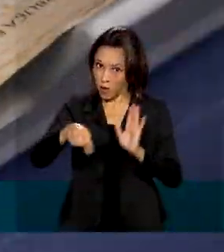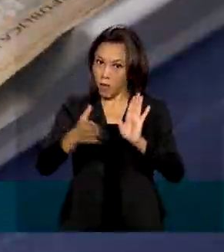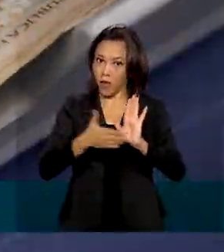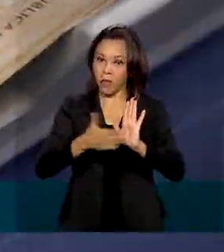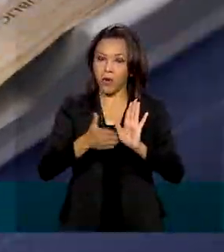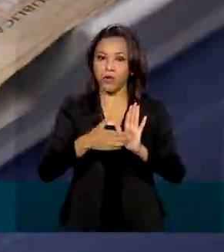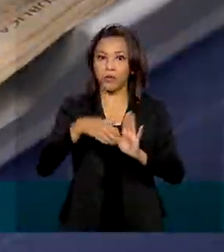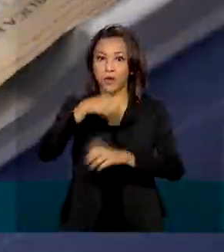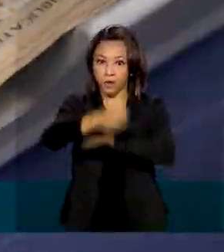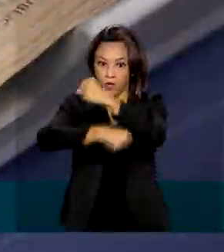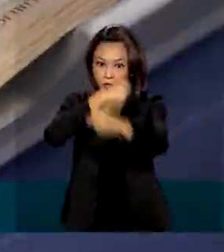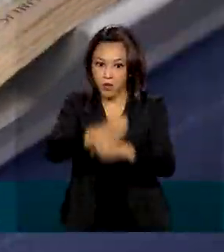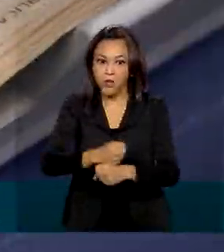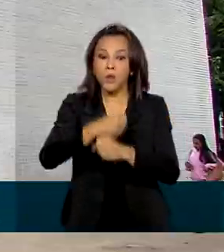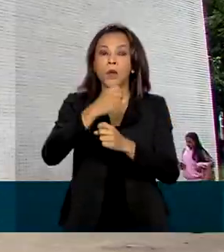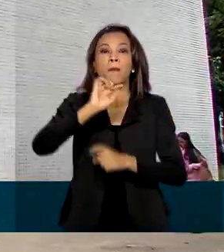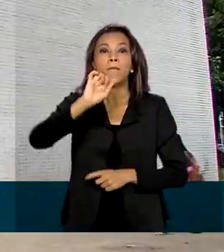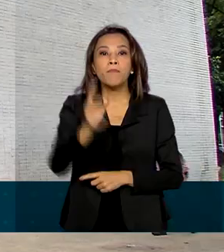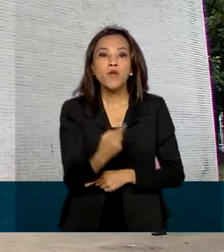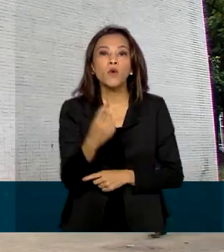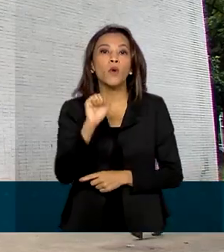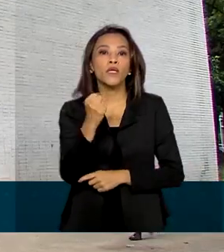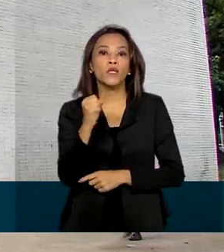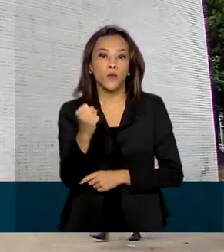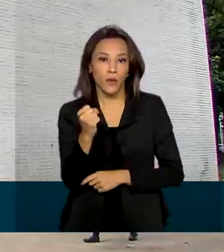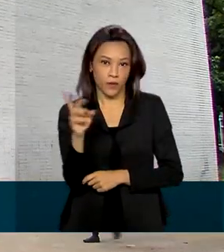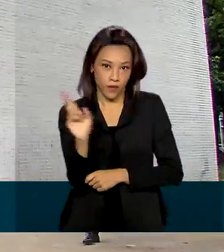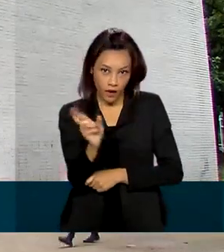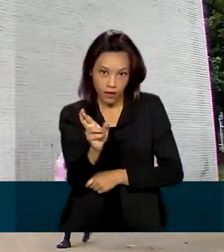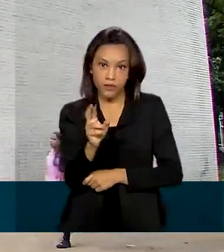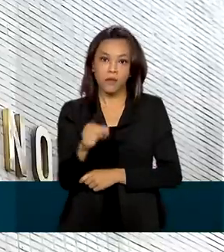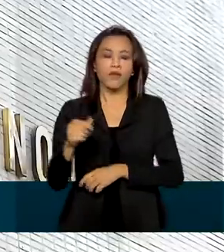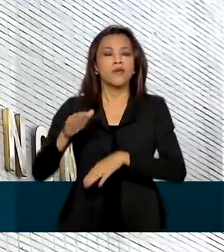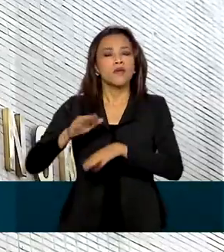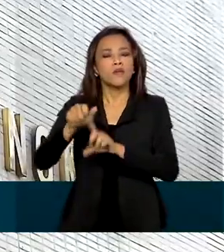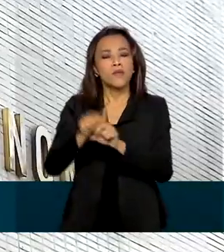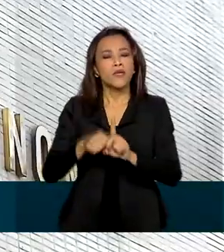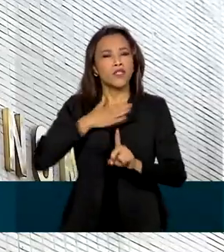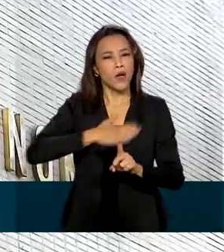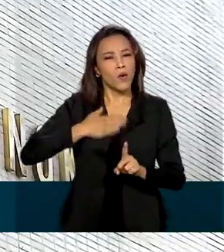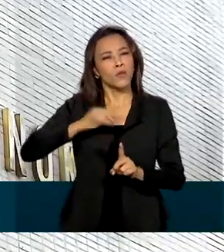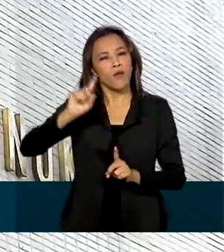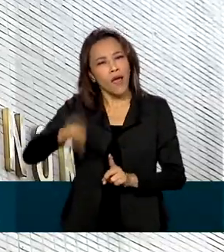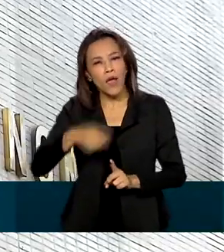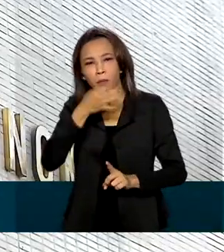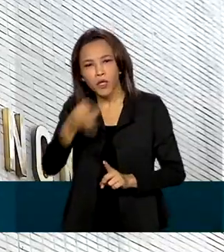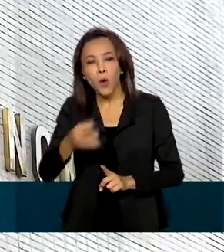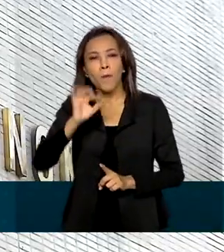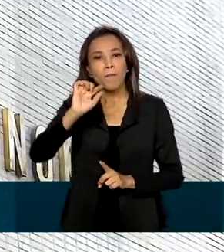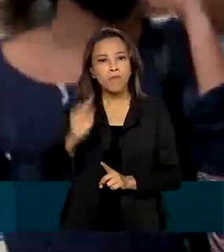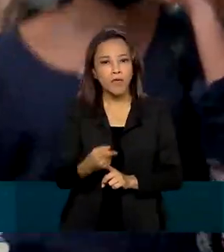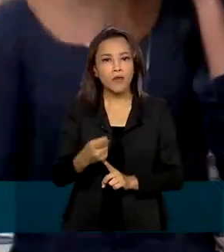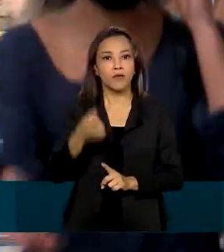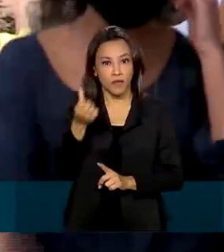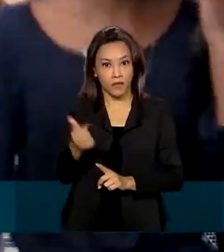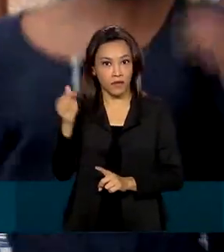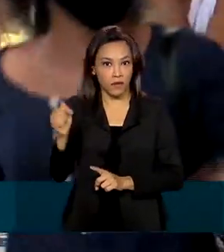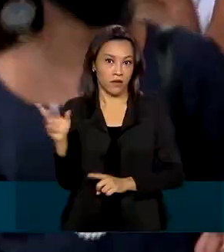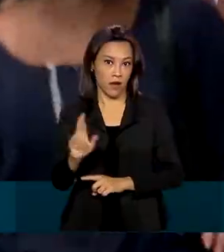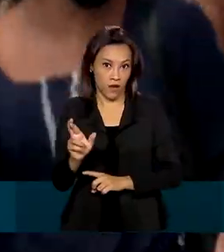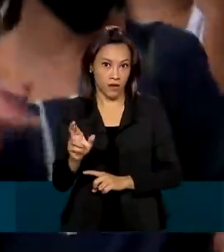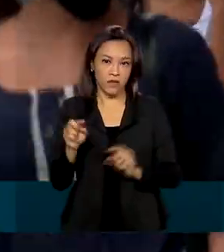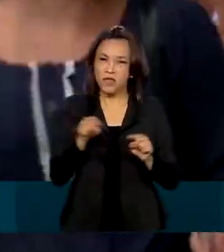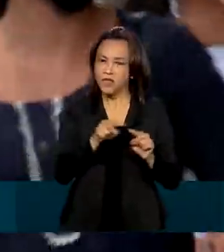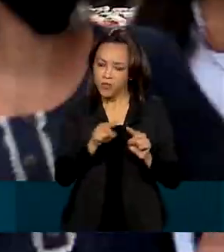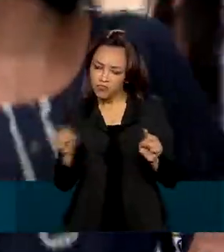é de R$.088. Em agosto, a previsão do Ministério da Economia era de R$.067. A diferença